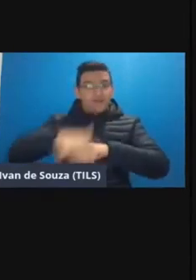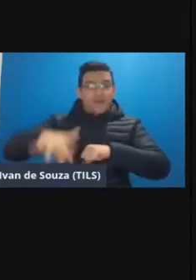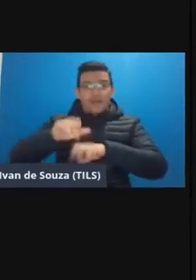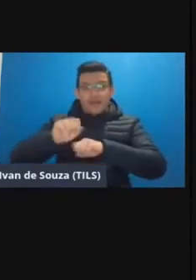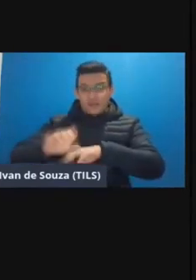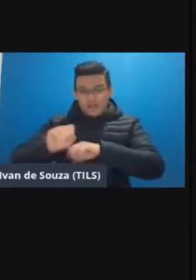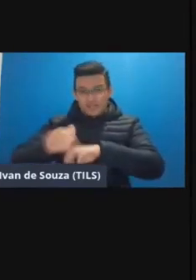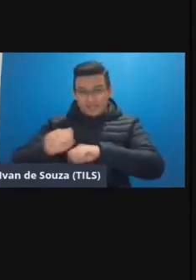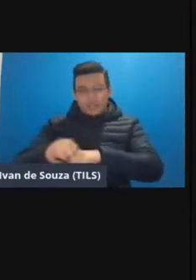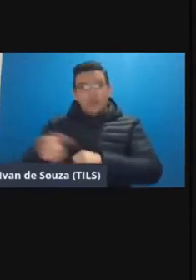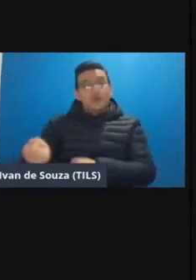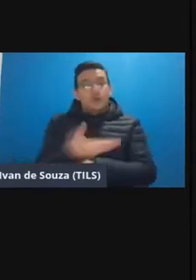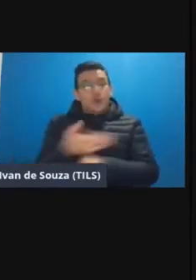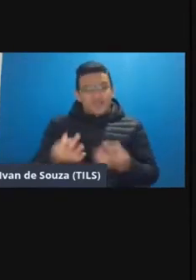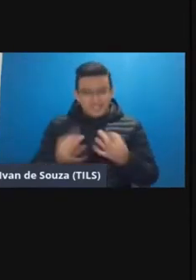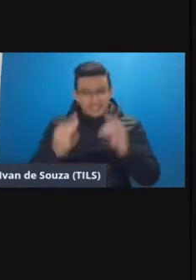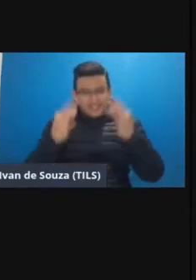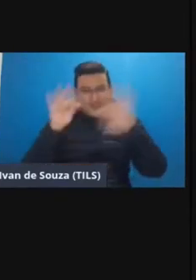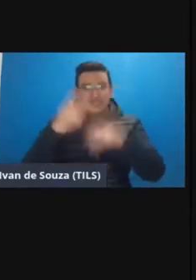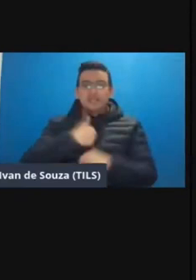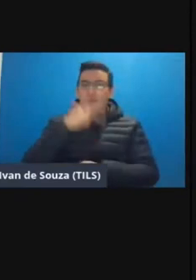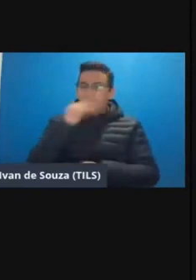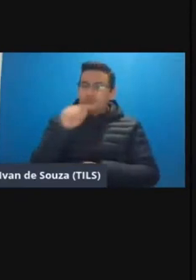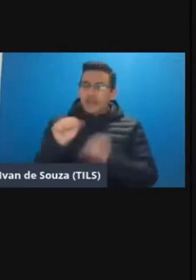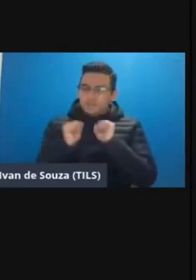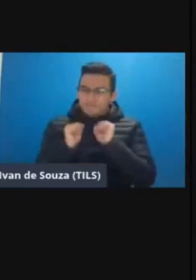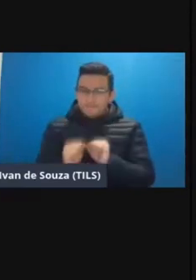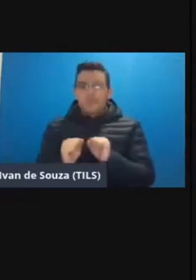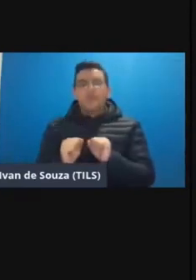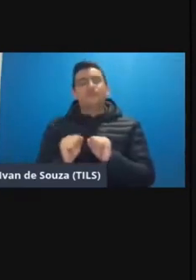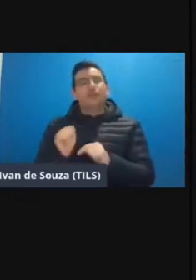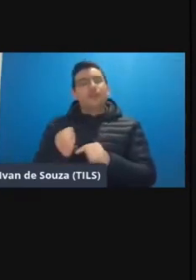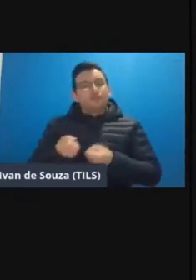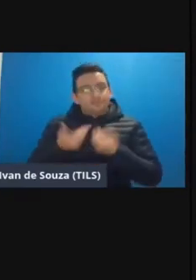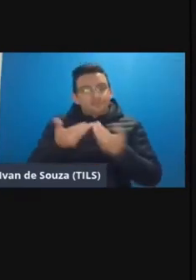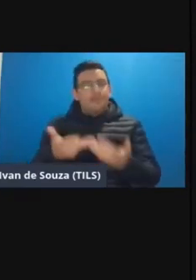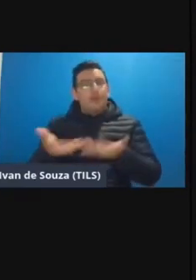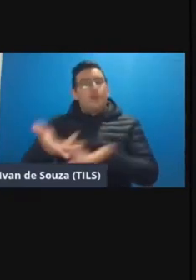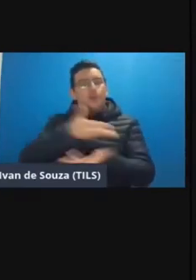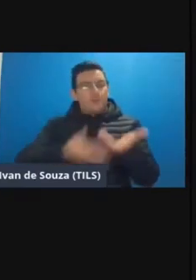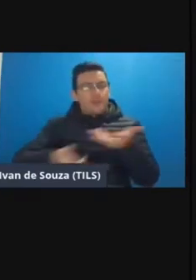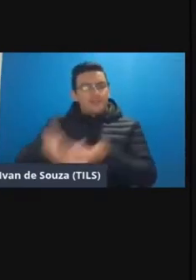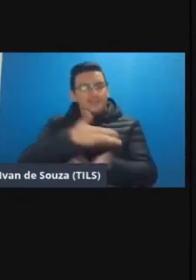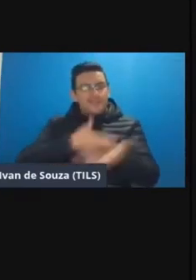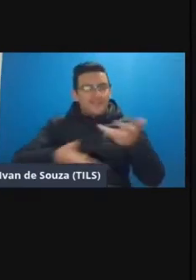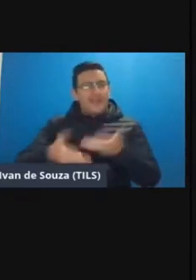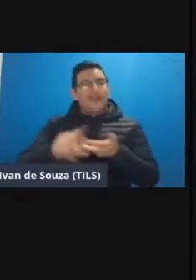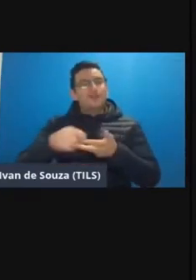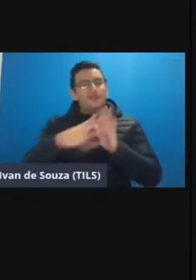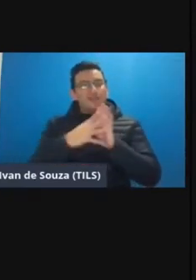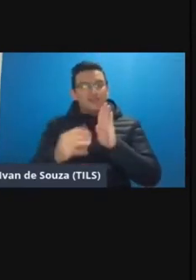educação e novas tecnologias então eu acho que ela pode aqui trazer e compartilhar conosco é desses